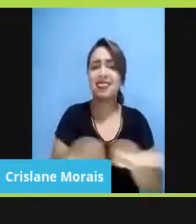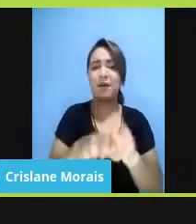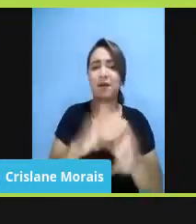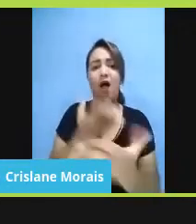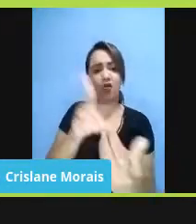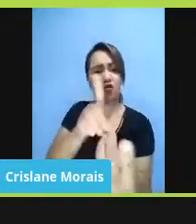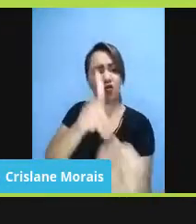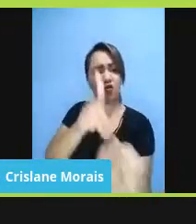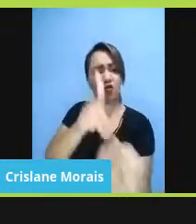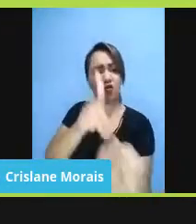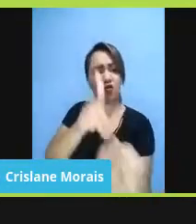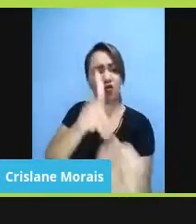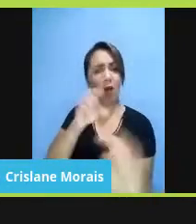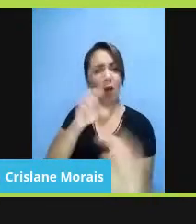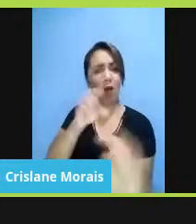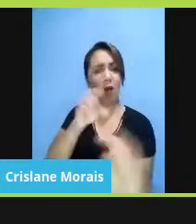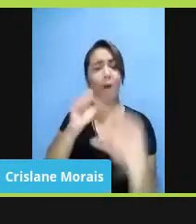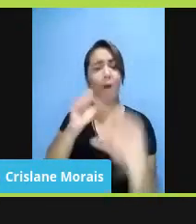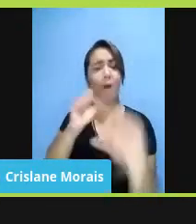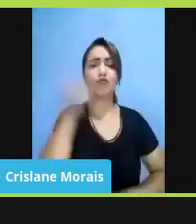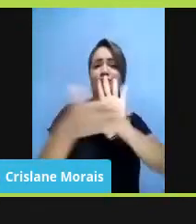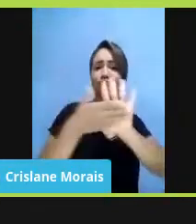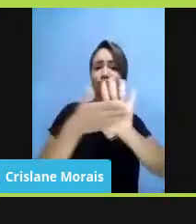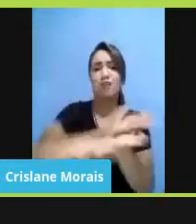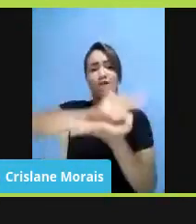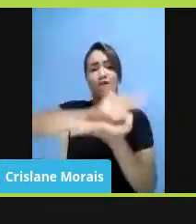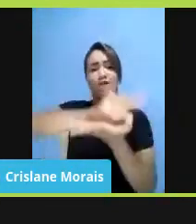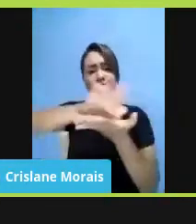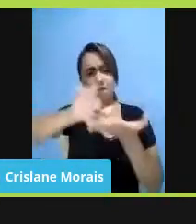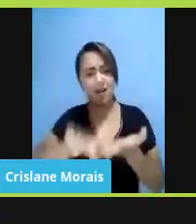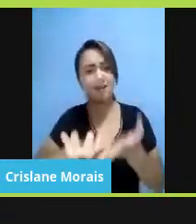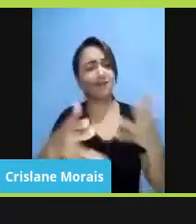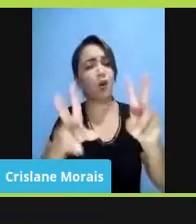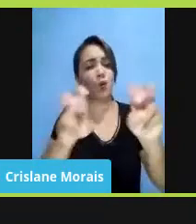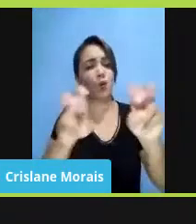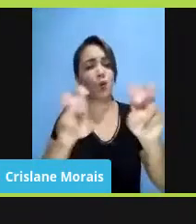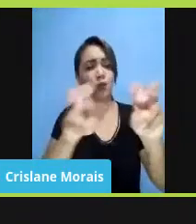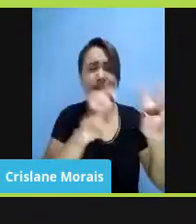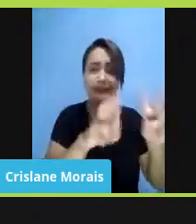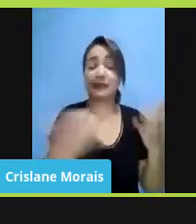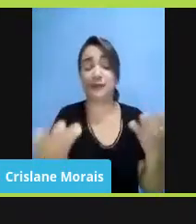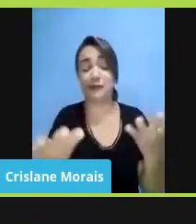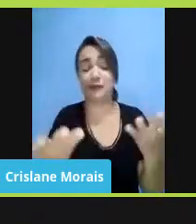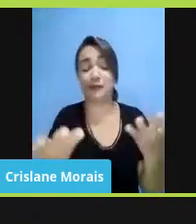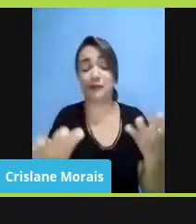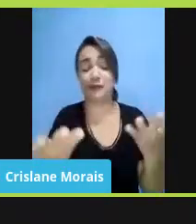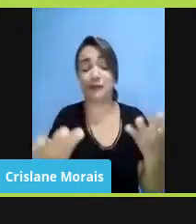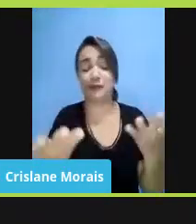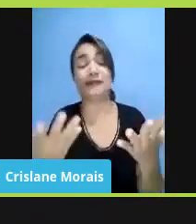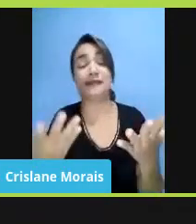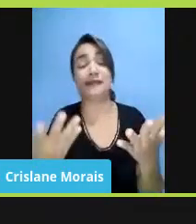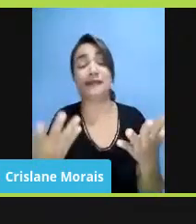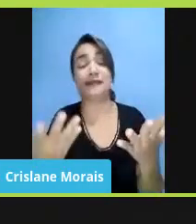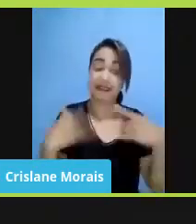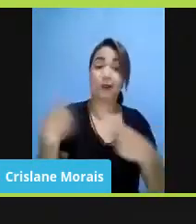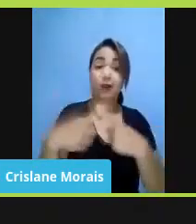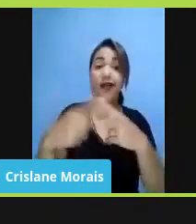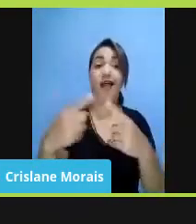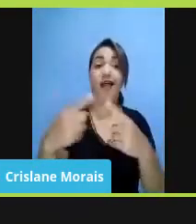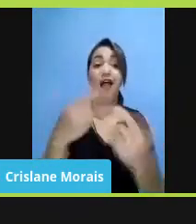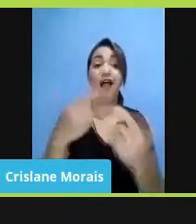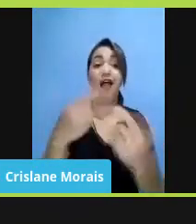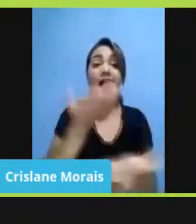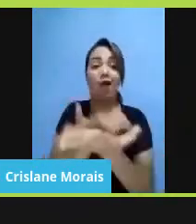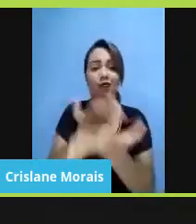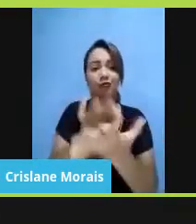cumprir a proposta de diversidade? Esse tema é um tema que está pegando muito, né? Essa questão das aulas online. A gente